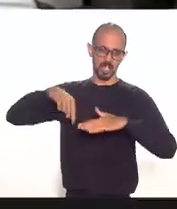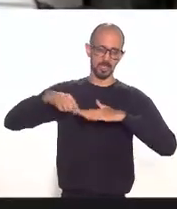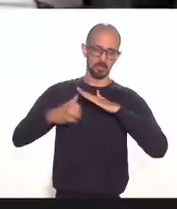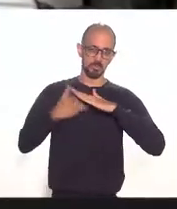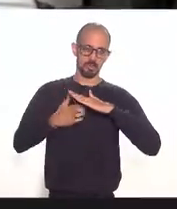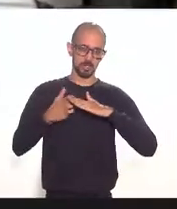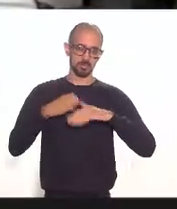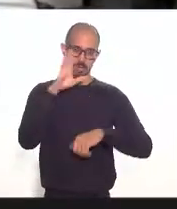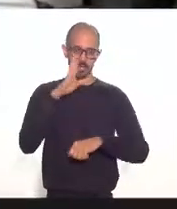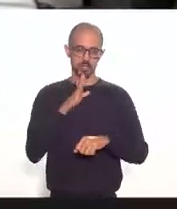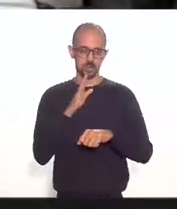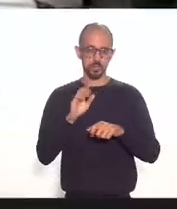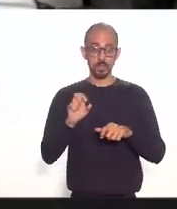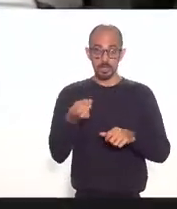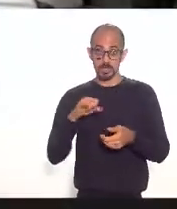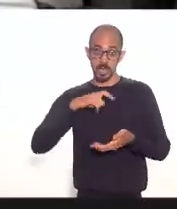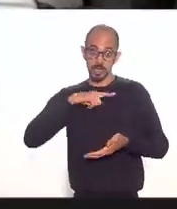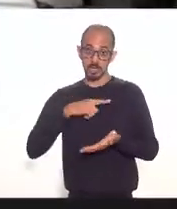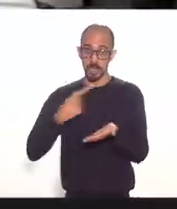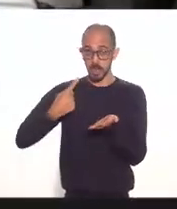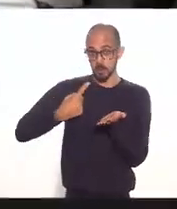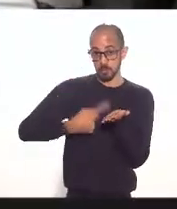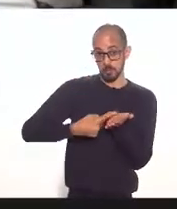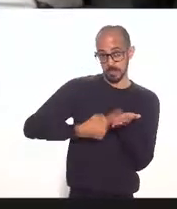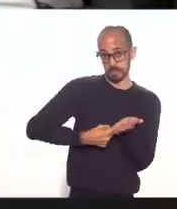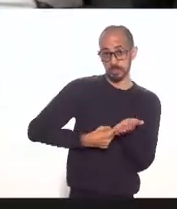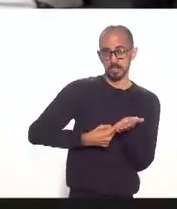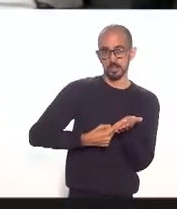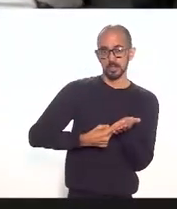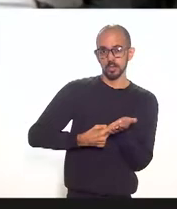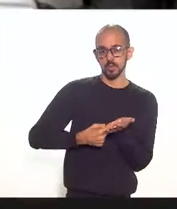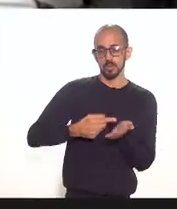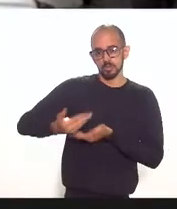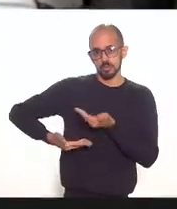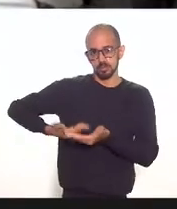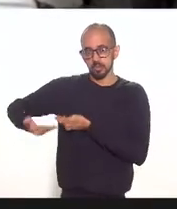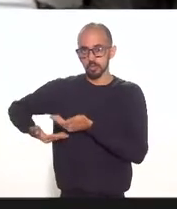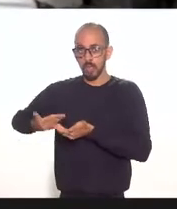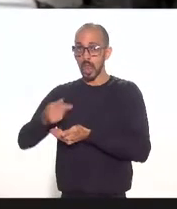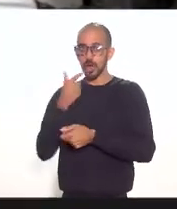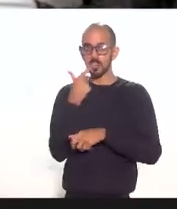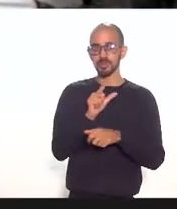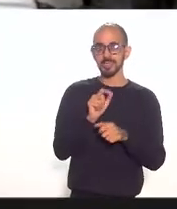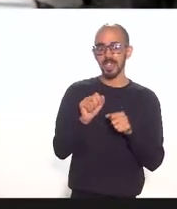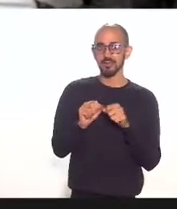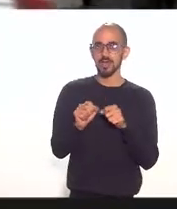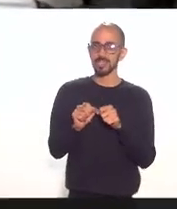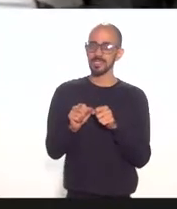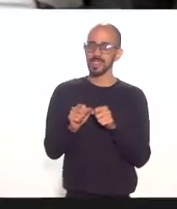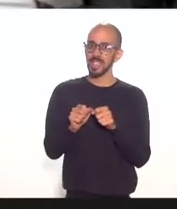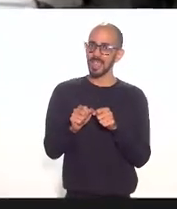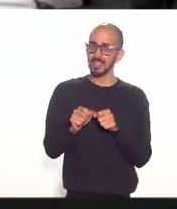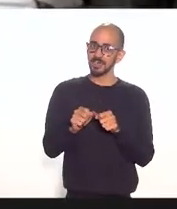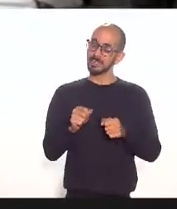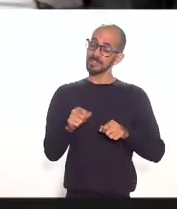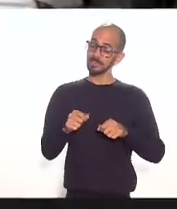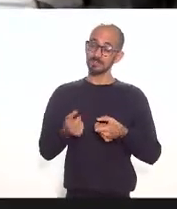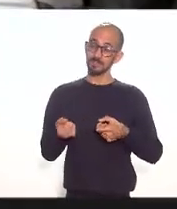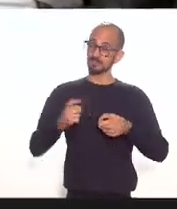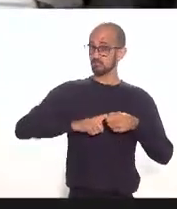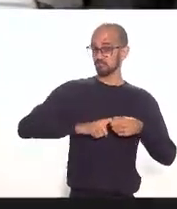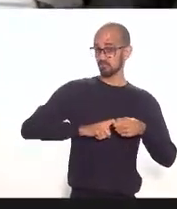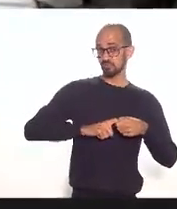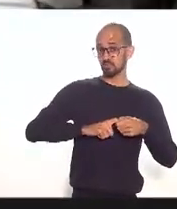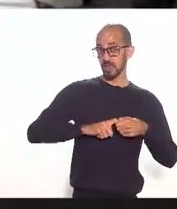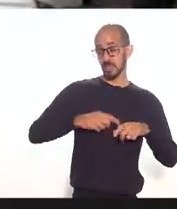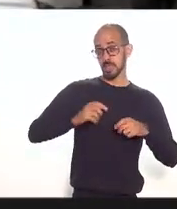de uma empresa aérea menor que tenha um ATR ou que tenha um caravan ela consegue fazer essa parceria e servir o aeroporto de